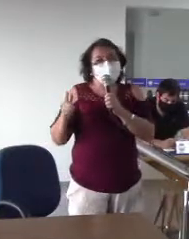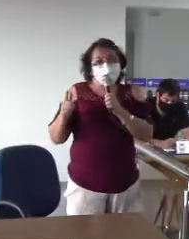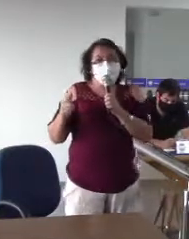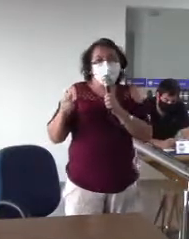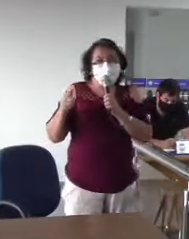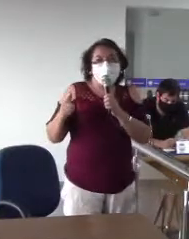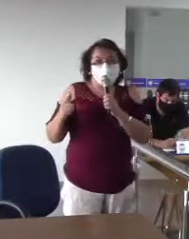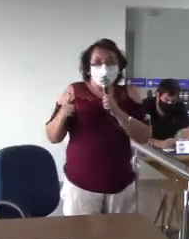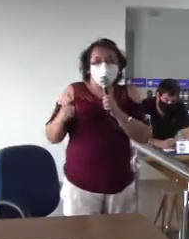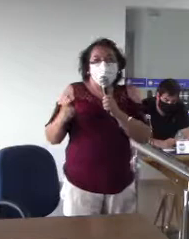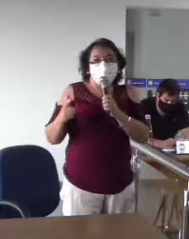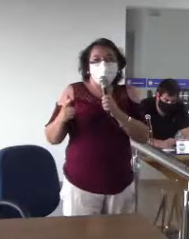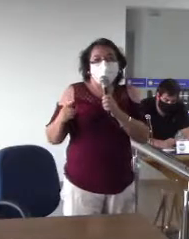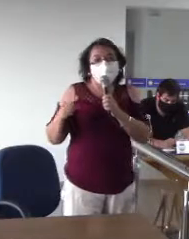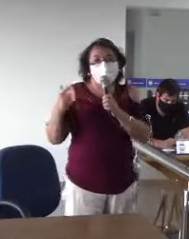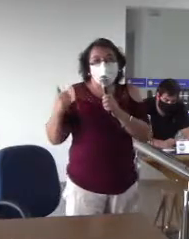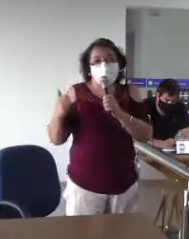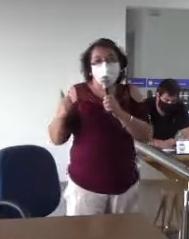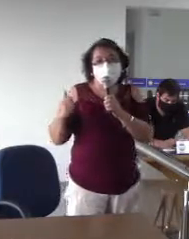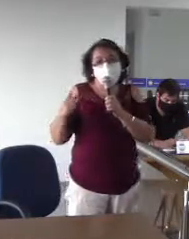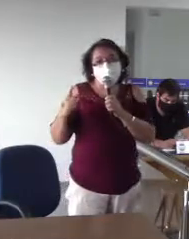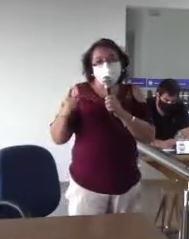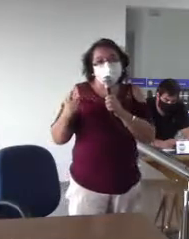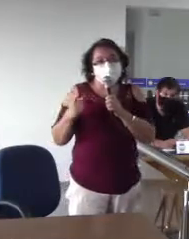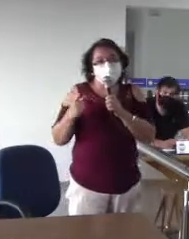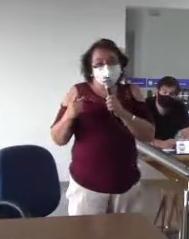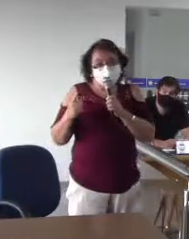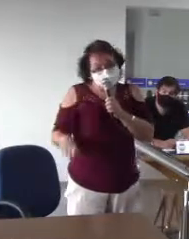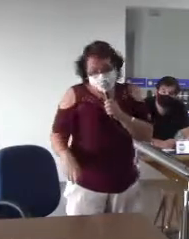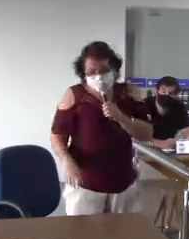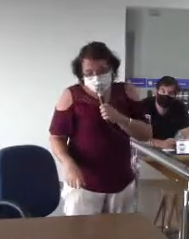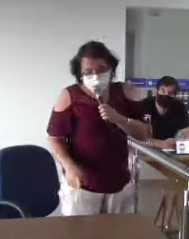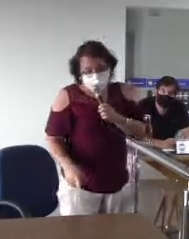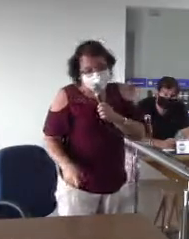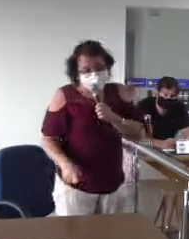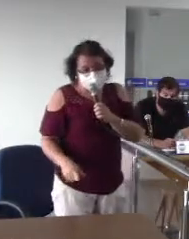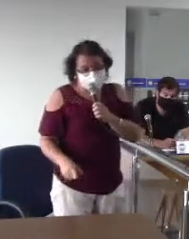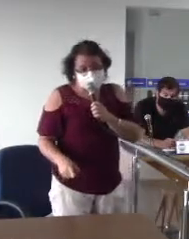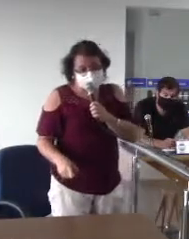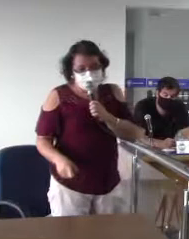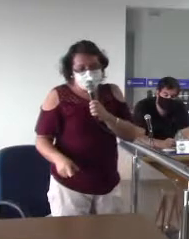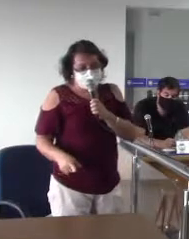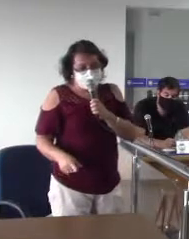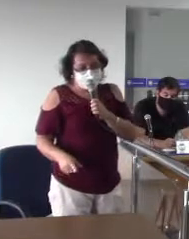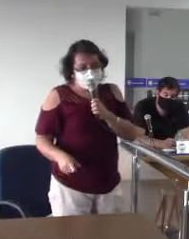foi dado prioridade, e está aguardando. Até ele falou que já faz bem tempinho, se não me engano,